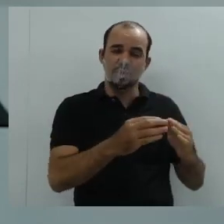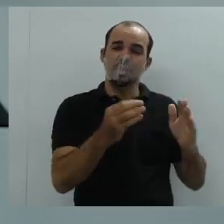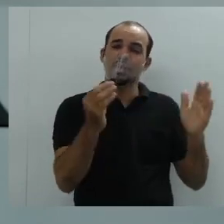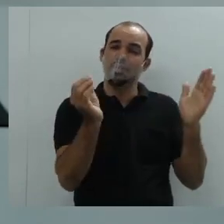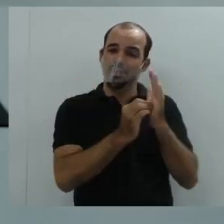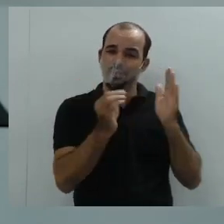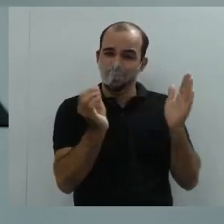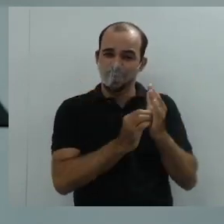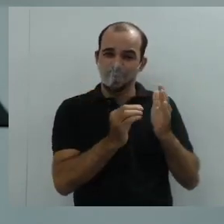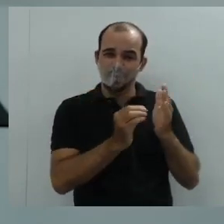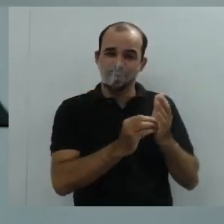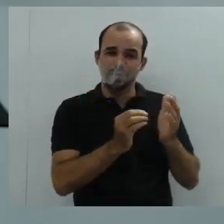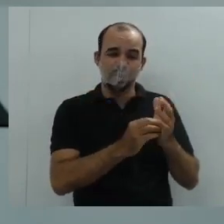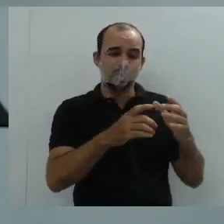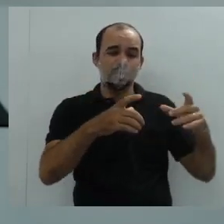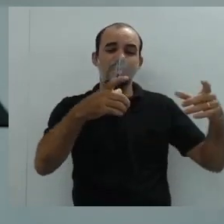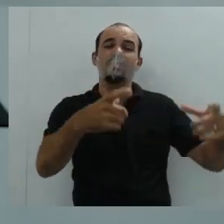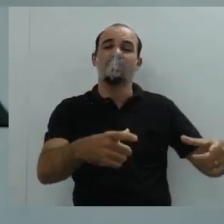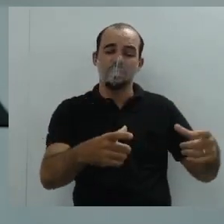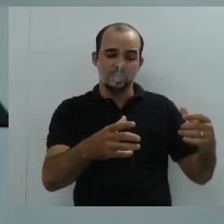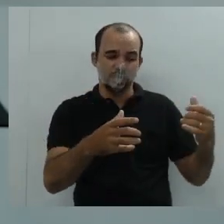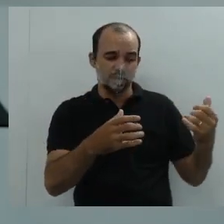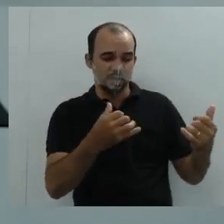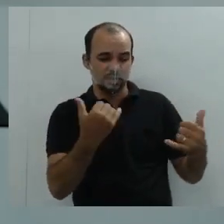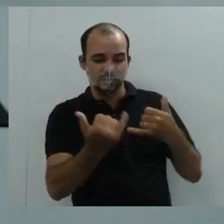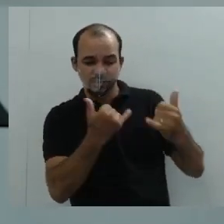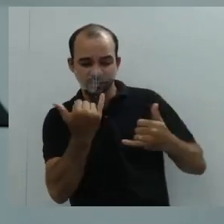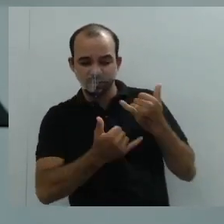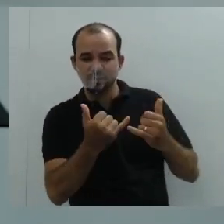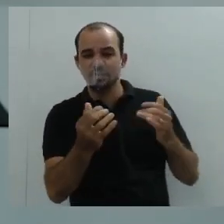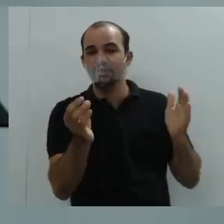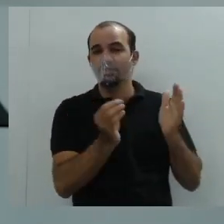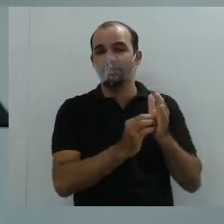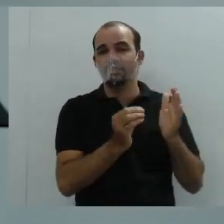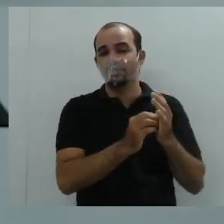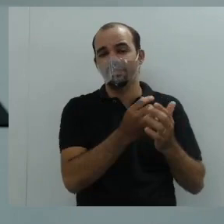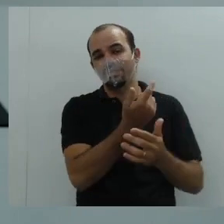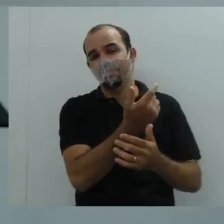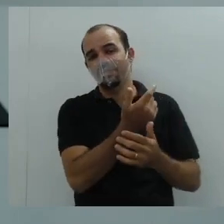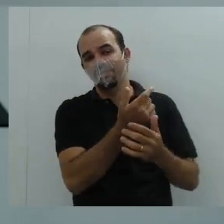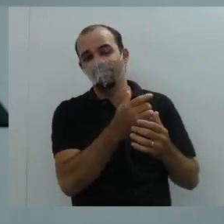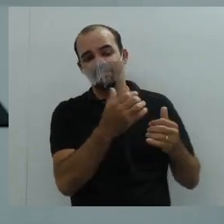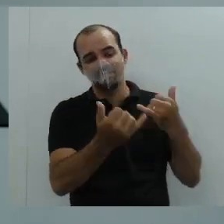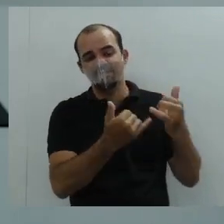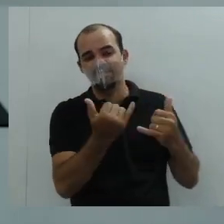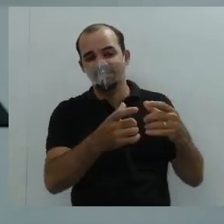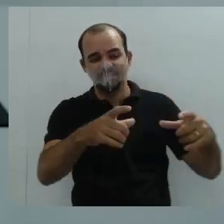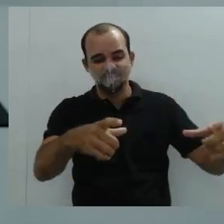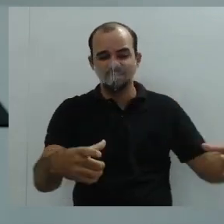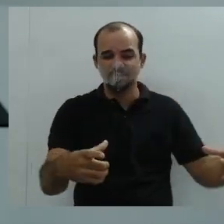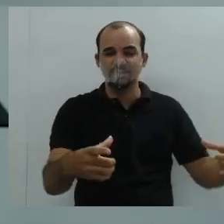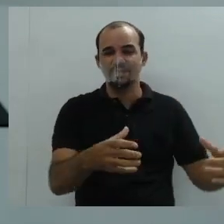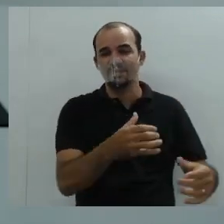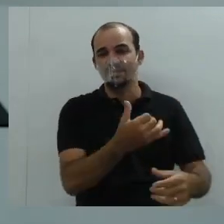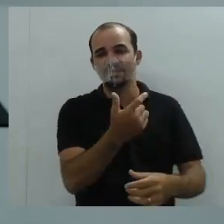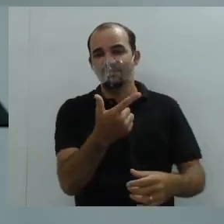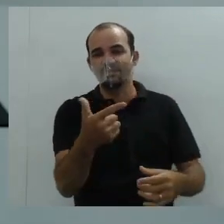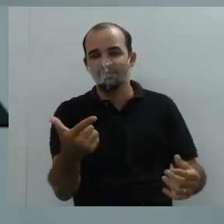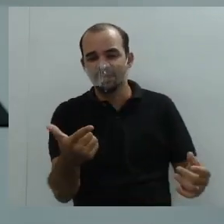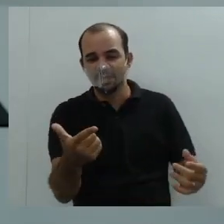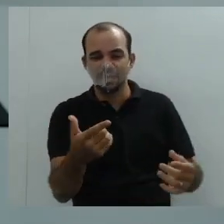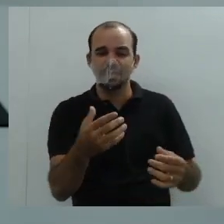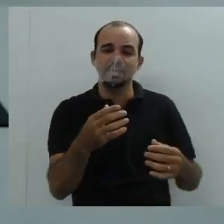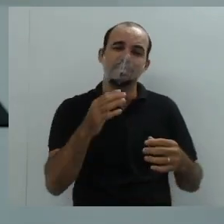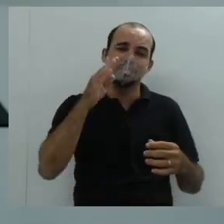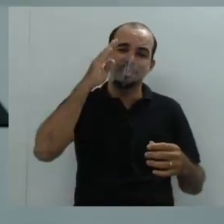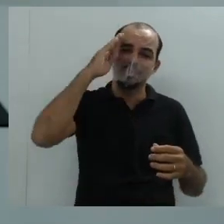bairro do nosso imaginário, não há um lugar de lazer. E a gente necessita, principalmente para crianças e